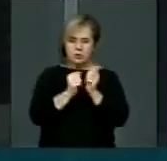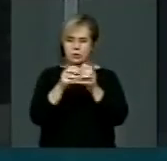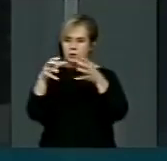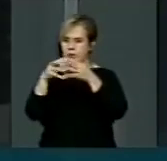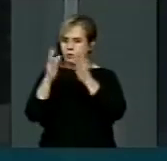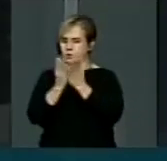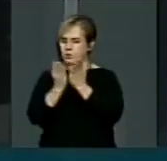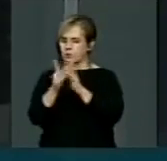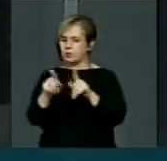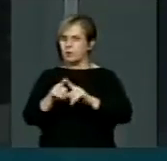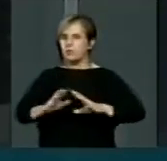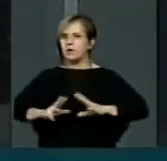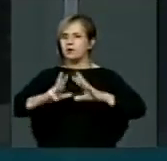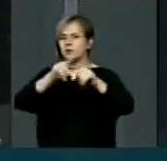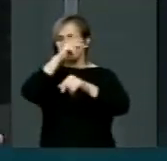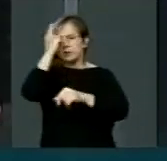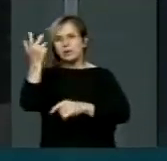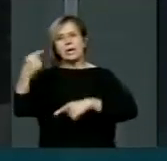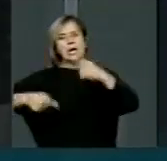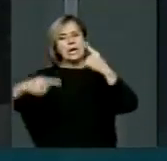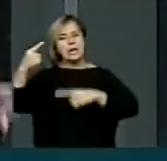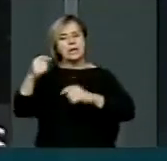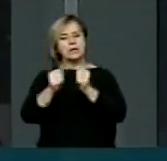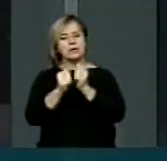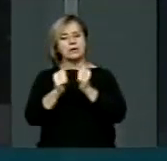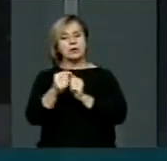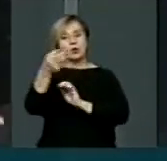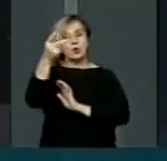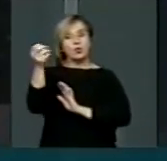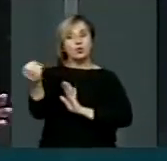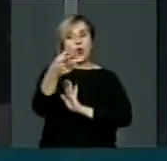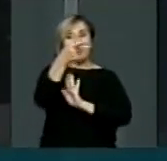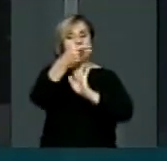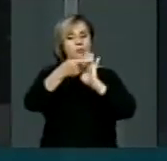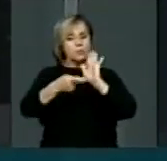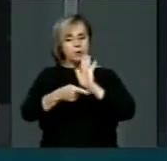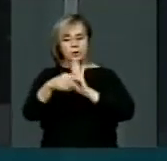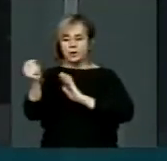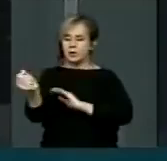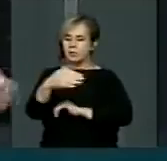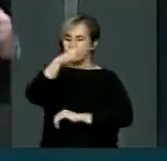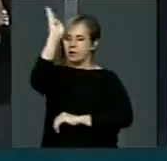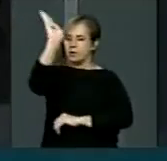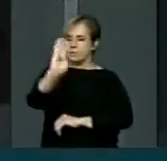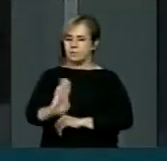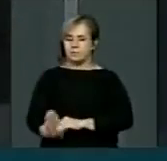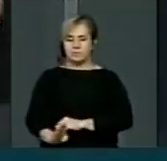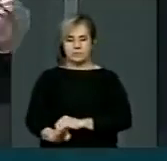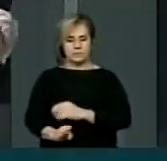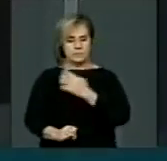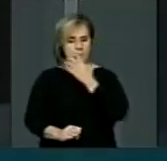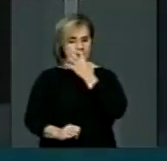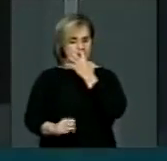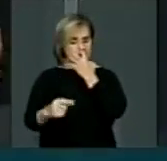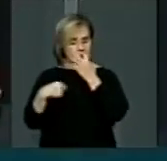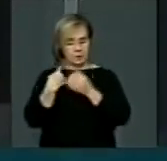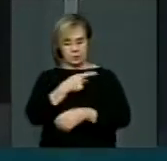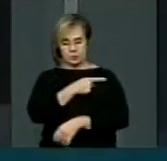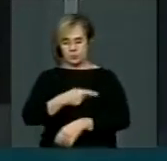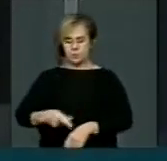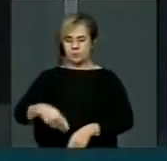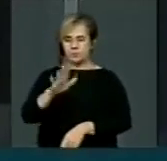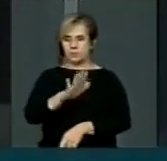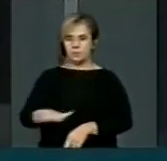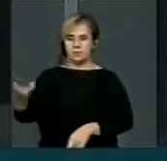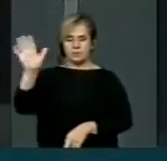mas todos aqueles que querem hoje debater, discutir um novo programa para um novo Brasil. Então, o nosso presidente, o presidente